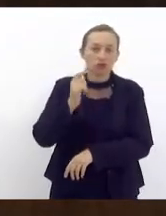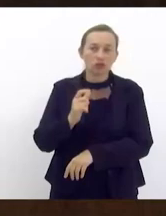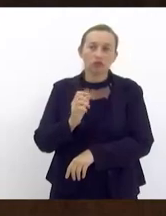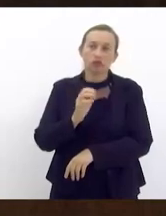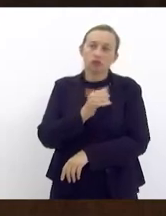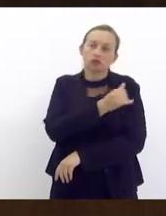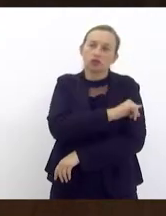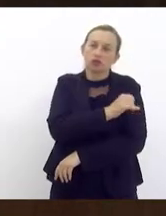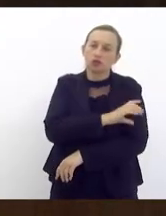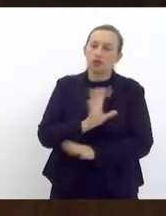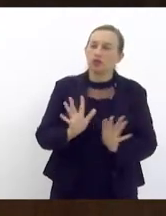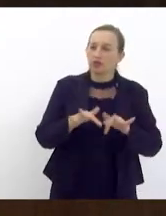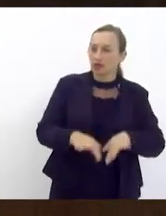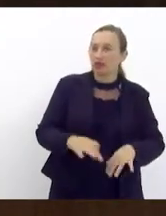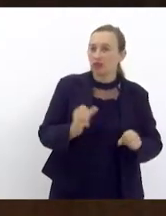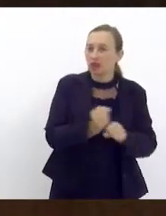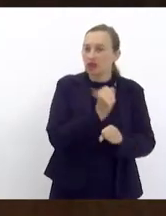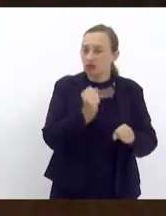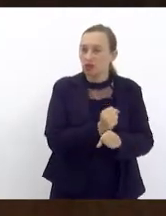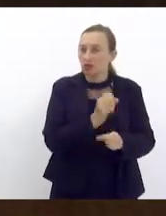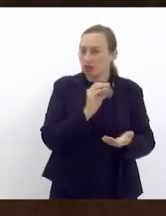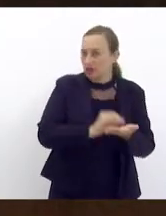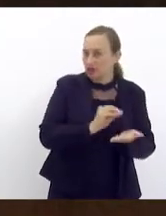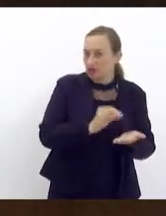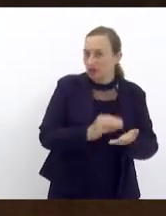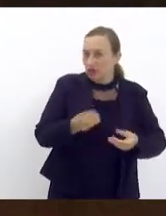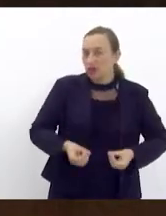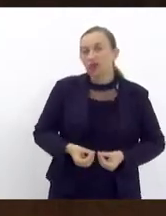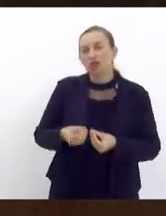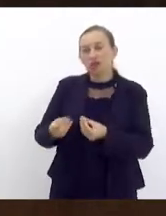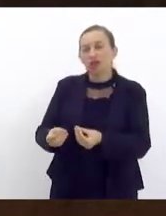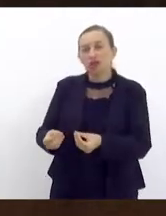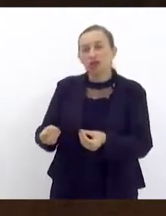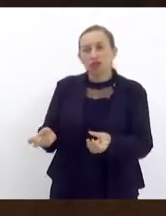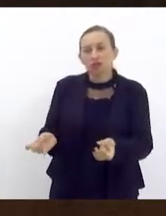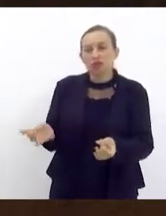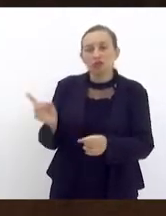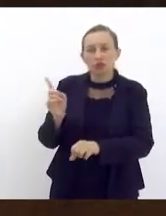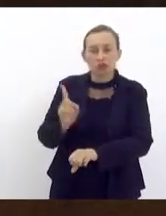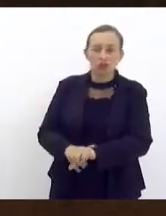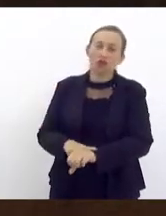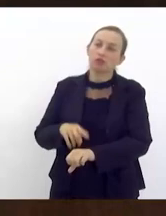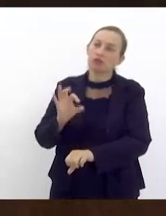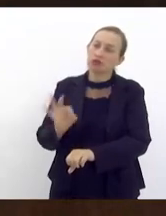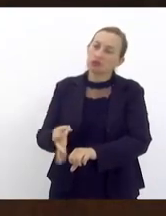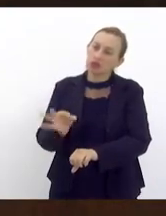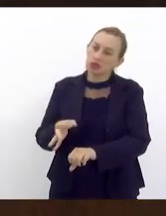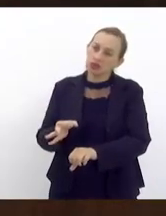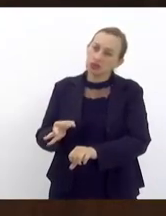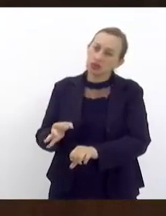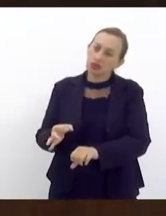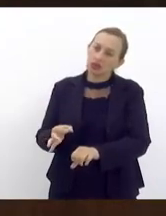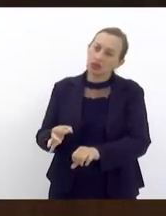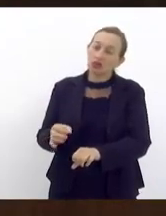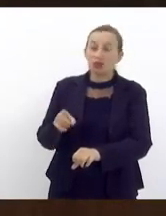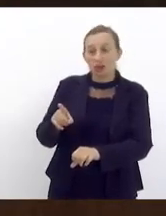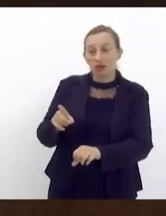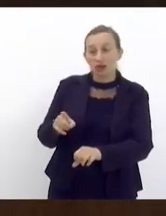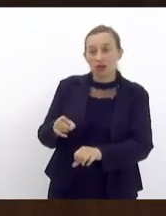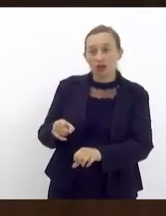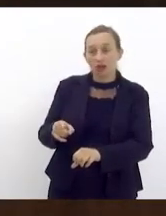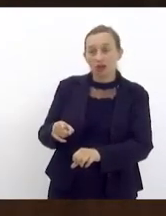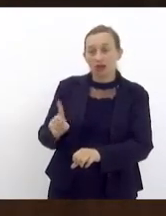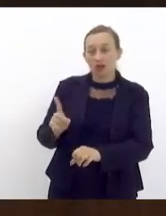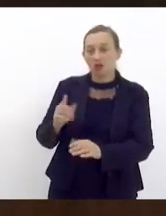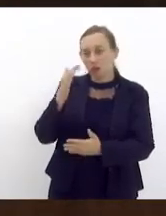as obras que não estão concluídas e que entregue no cronograma ou ajuste o cronograma de entrega que ele previu e ainda